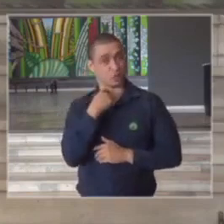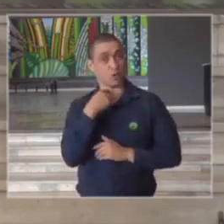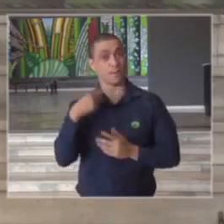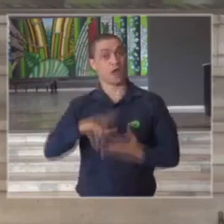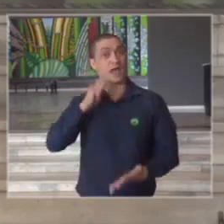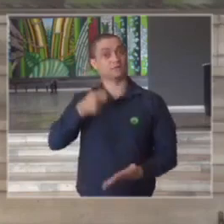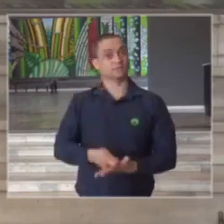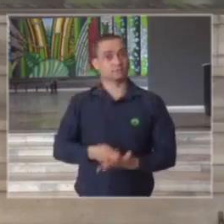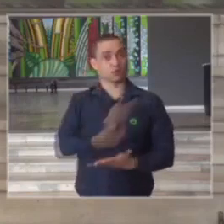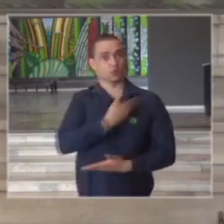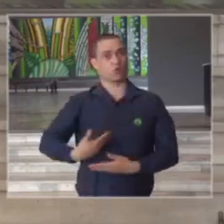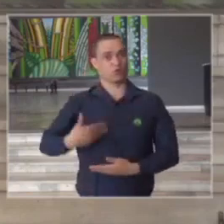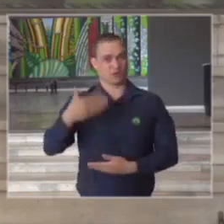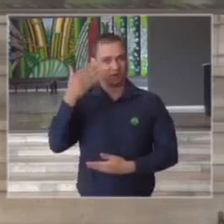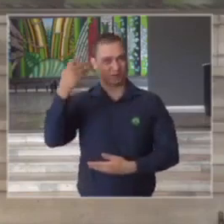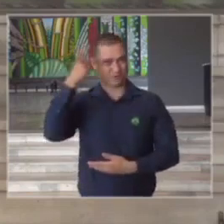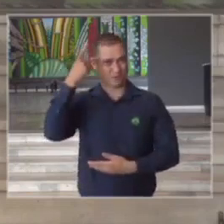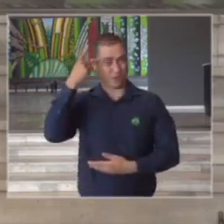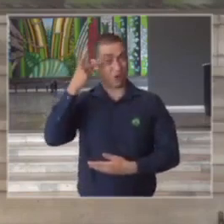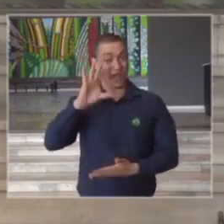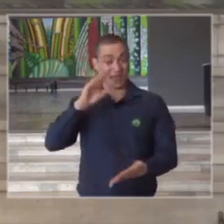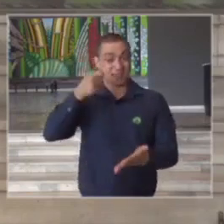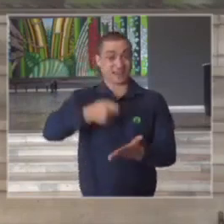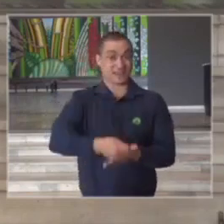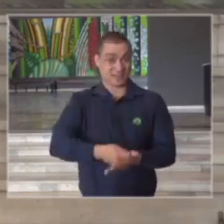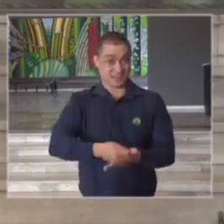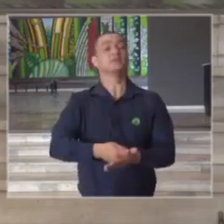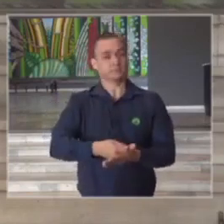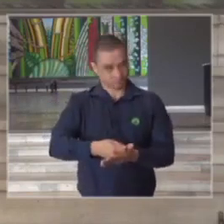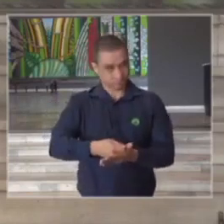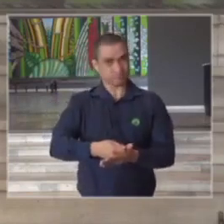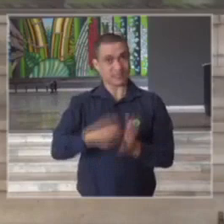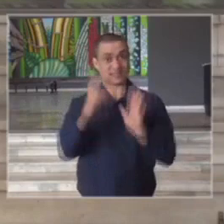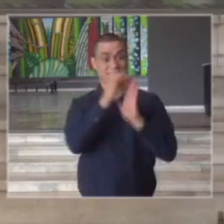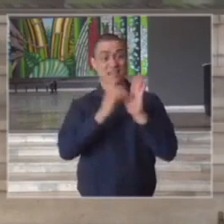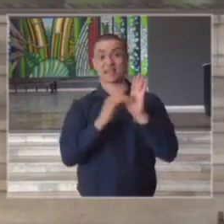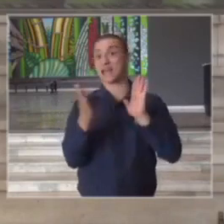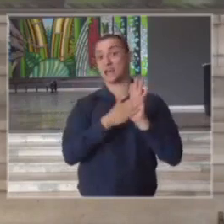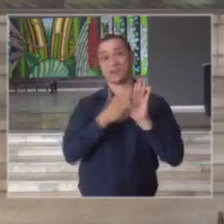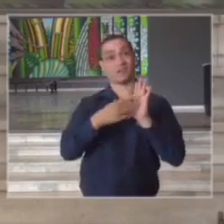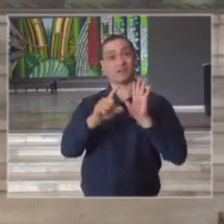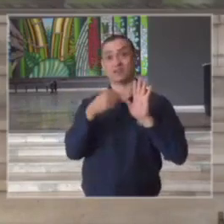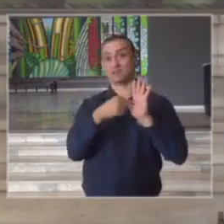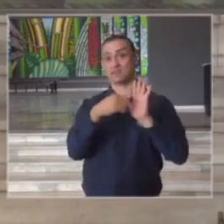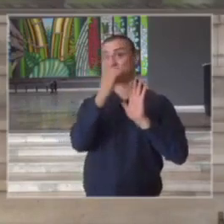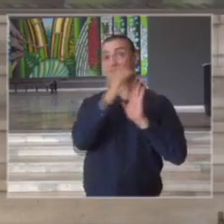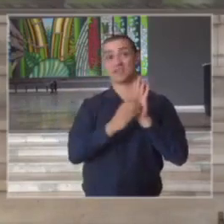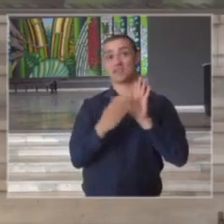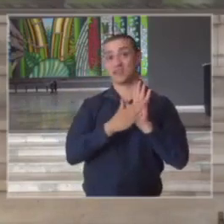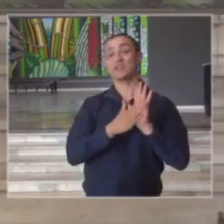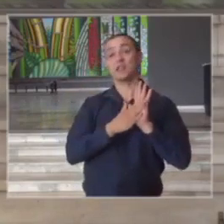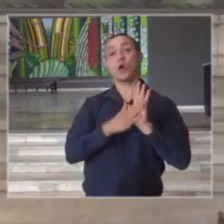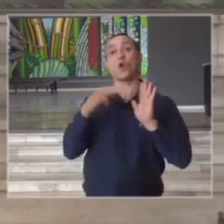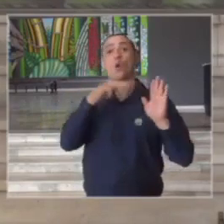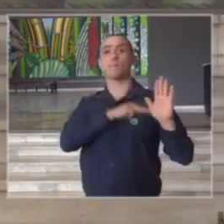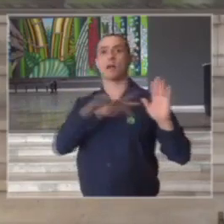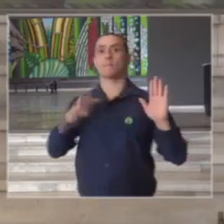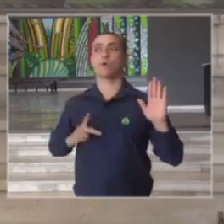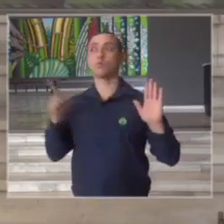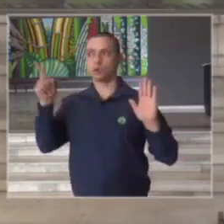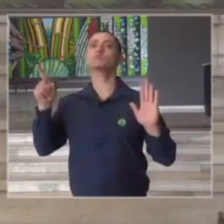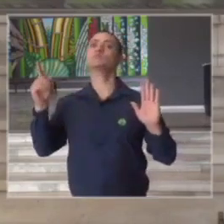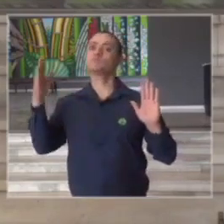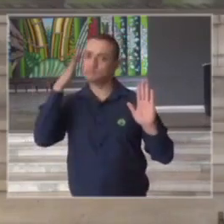determinação do governo de São Paulo e por ser uma determinação através de decreto é que o Ministério Público também tem